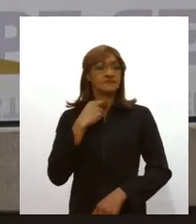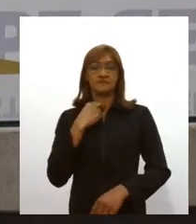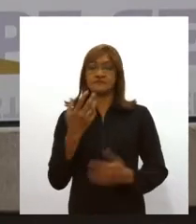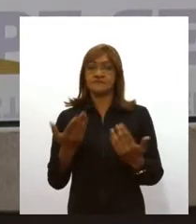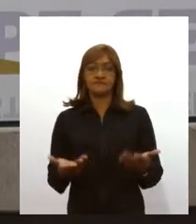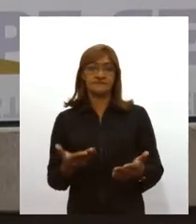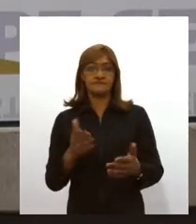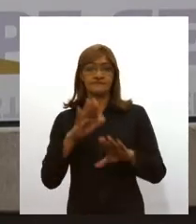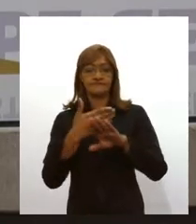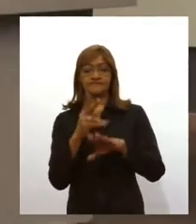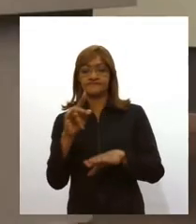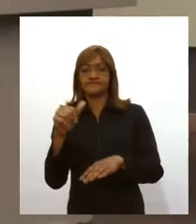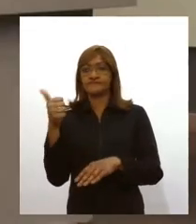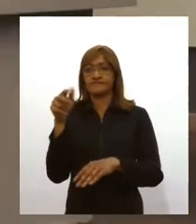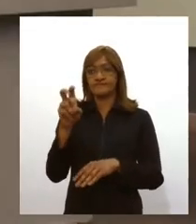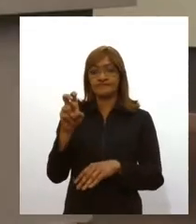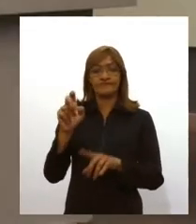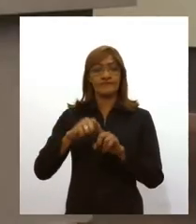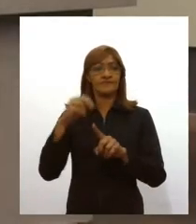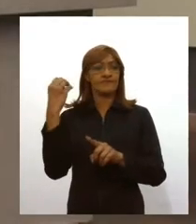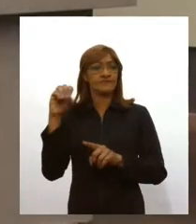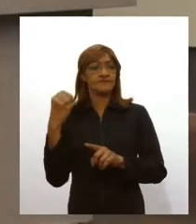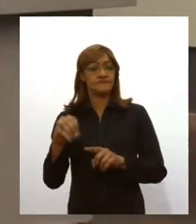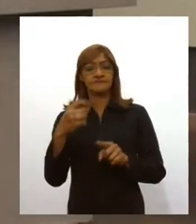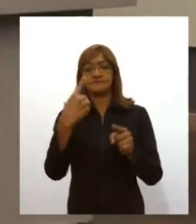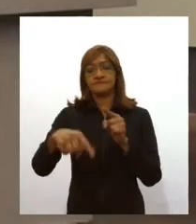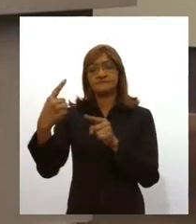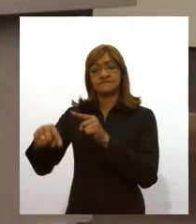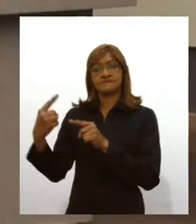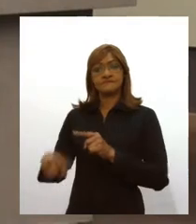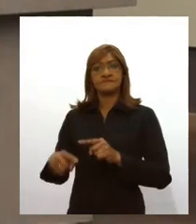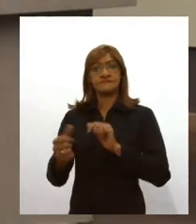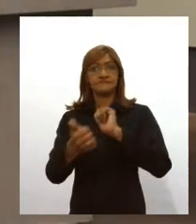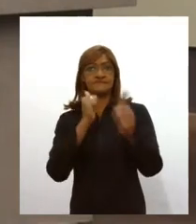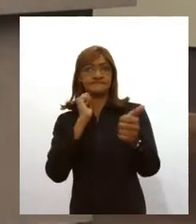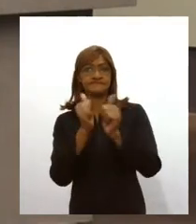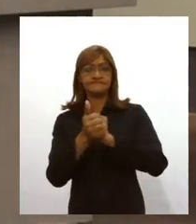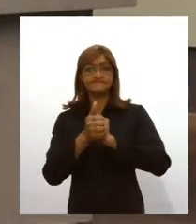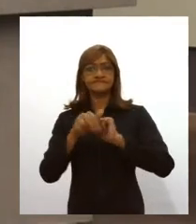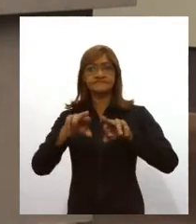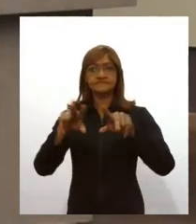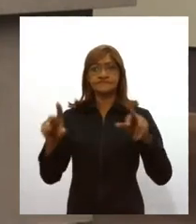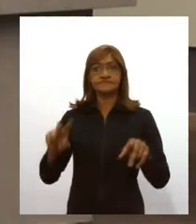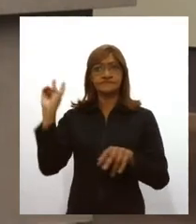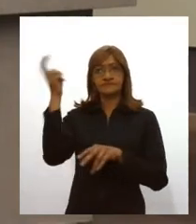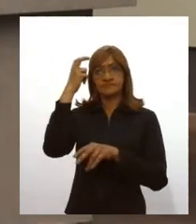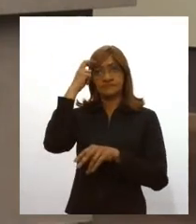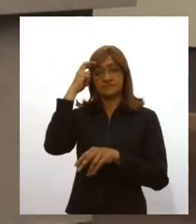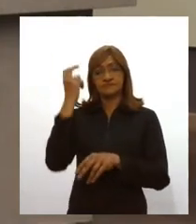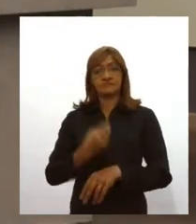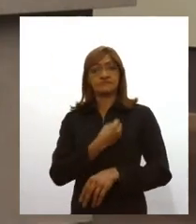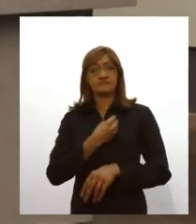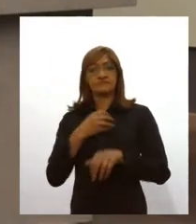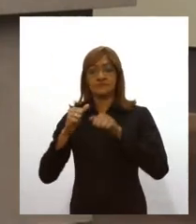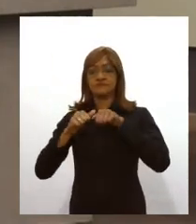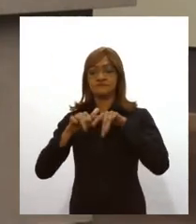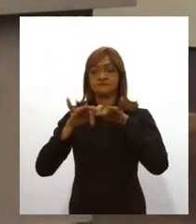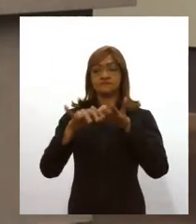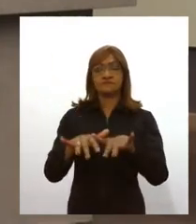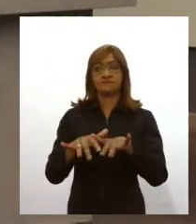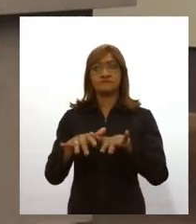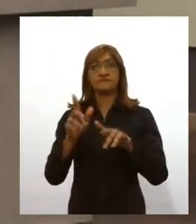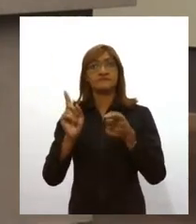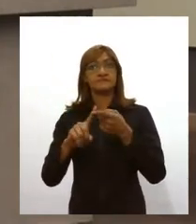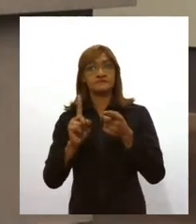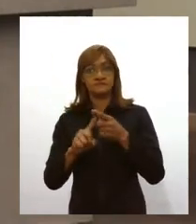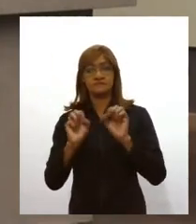o dia 15 de outubro também permanecem proibidos eventos esportivos e culturais com presença de público, casas noturnas,